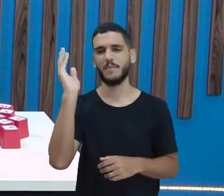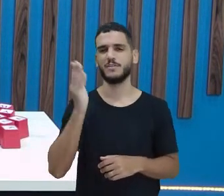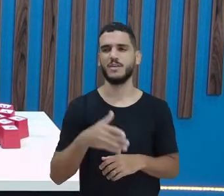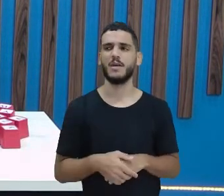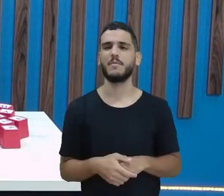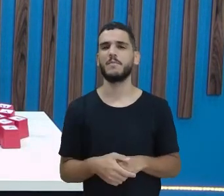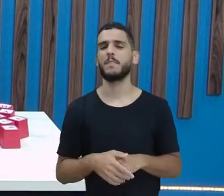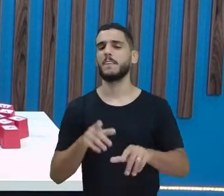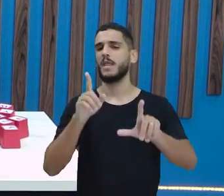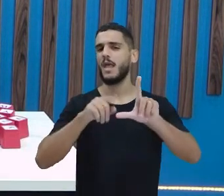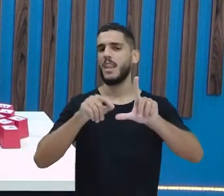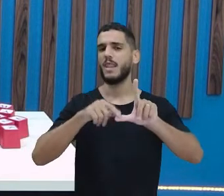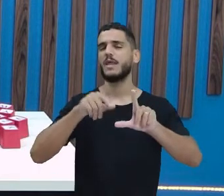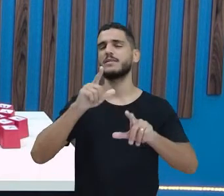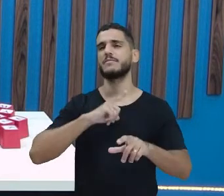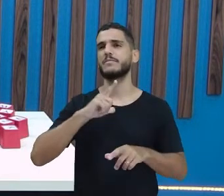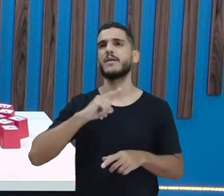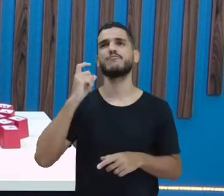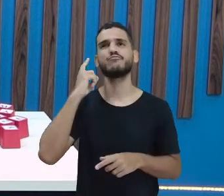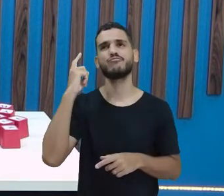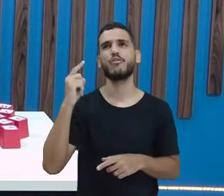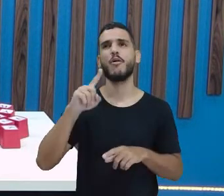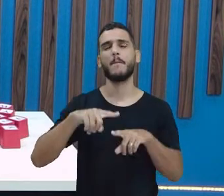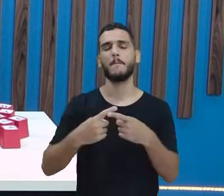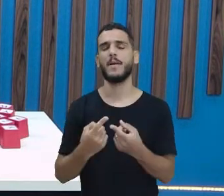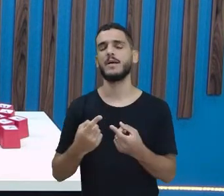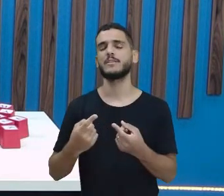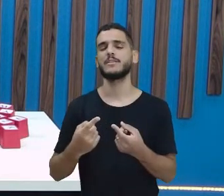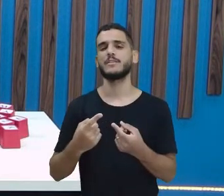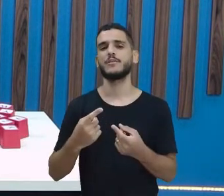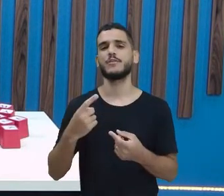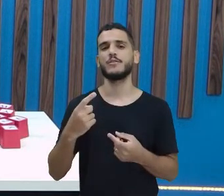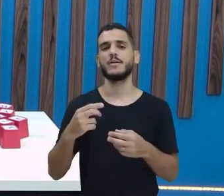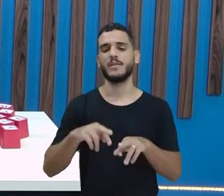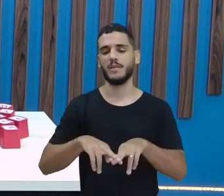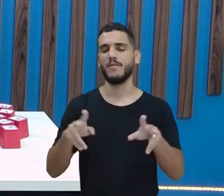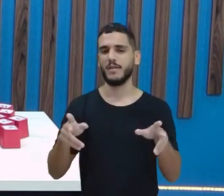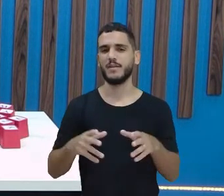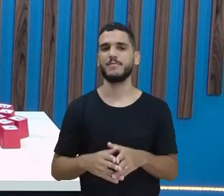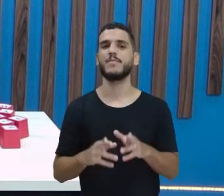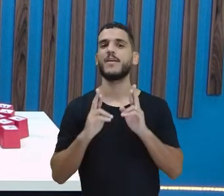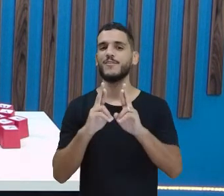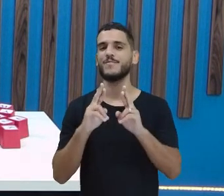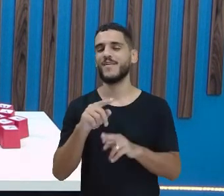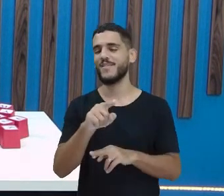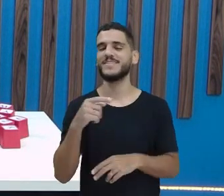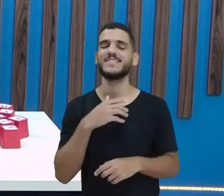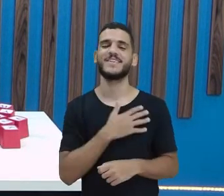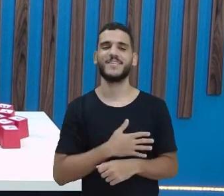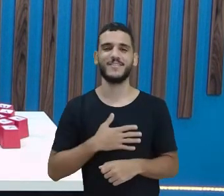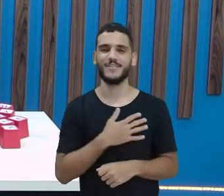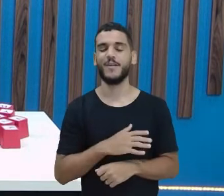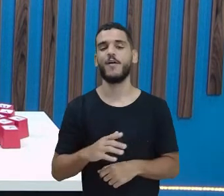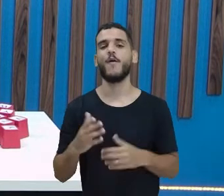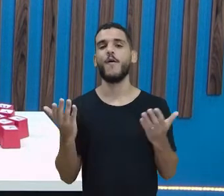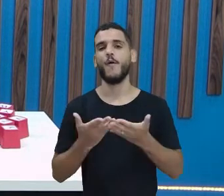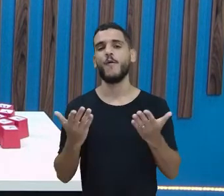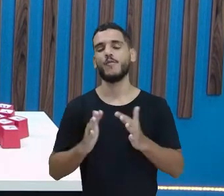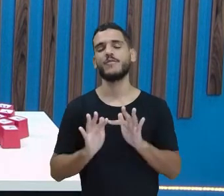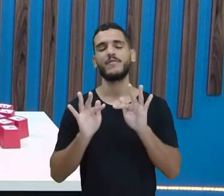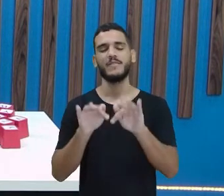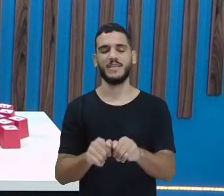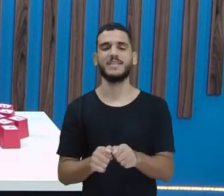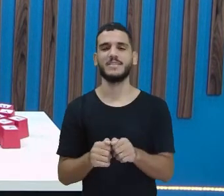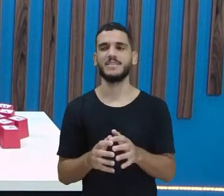tal letra tem som, mas tem a variação dele, tá? Então, espero que vocês tenham gostado. E nós ficamos por